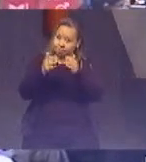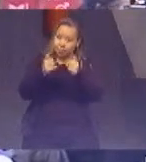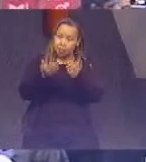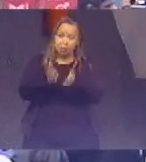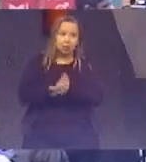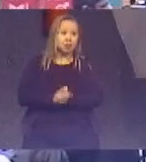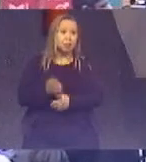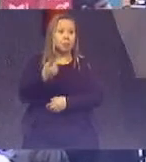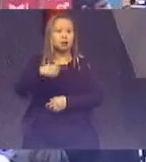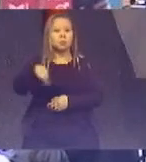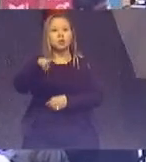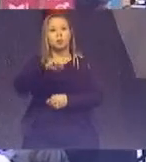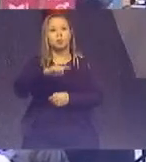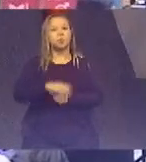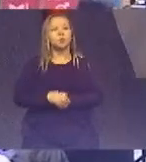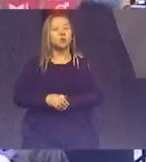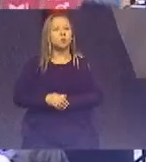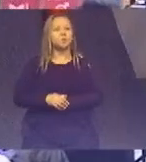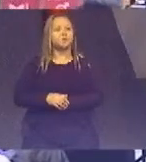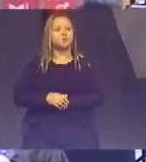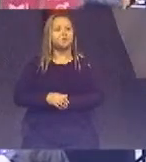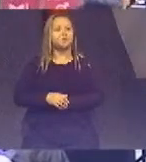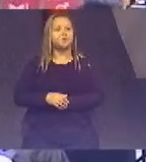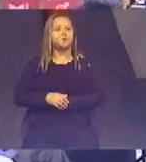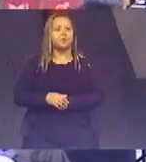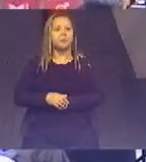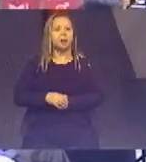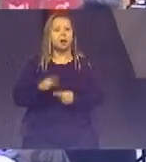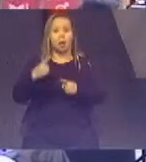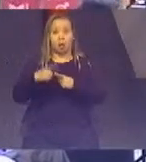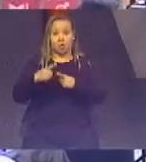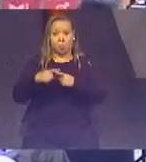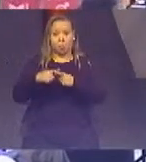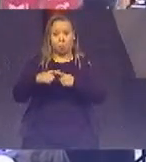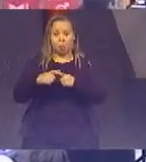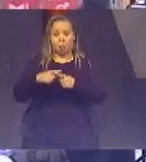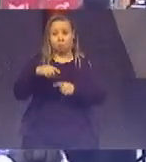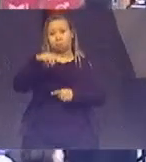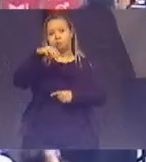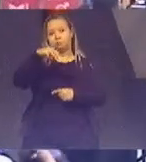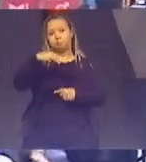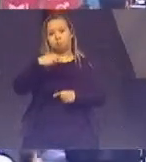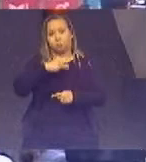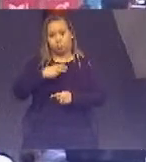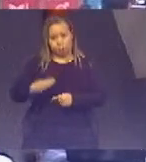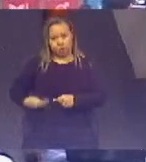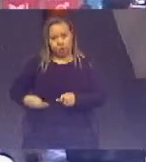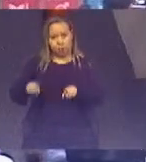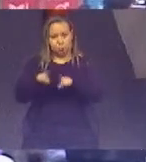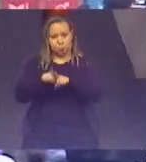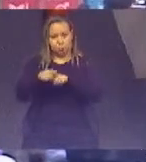e todos mas o ministro Dias Toffoli vai começar a sessão no Supremo daqui a pouco eu preciso estar lá muito obrigada